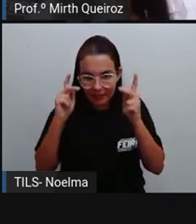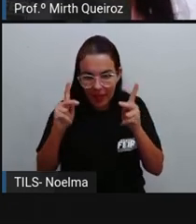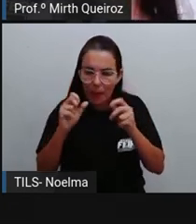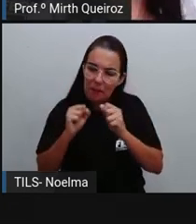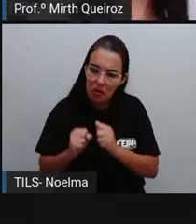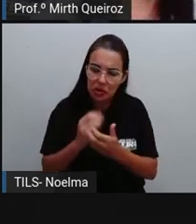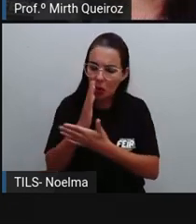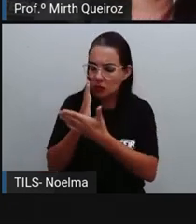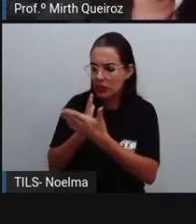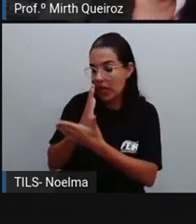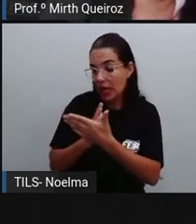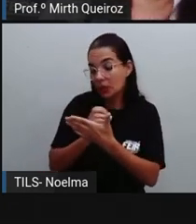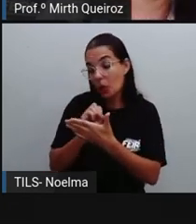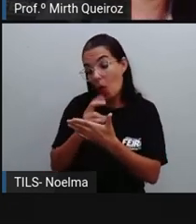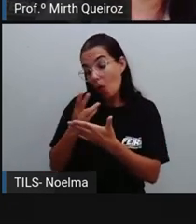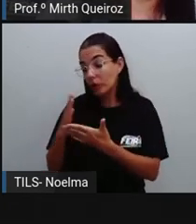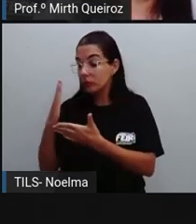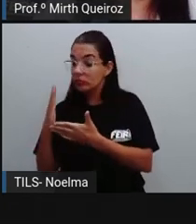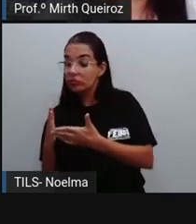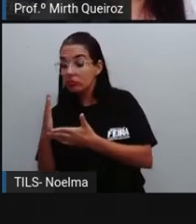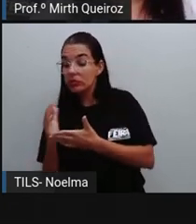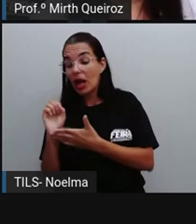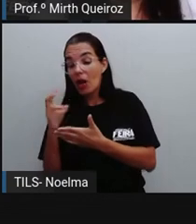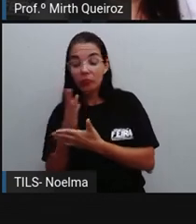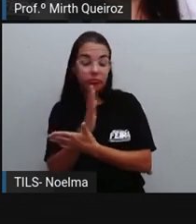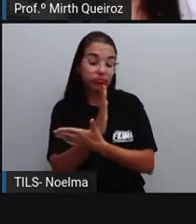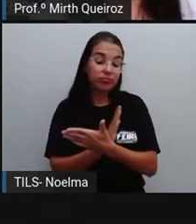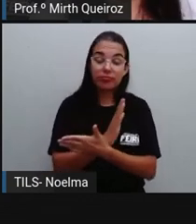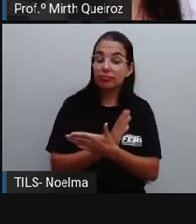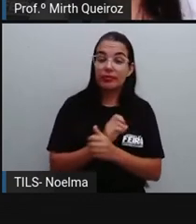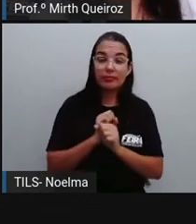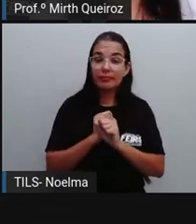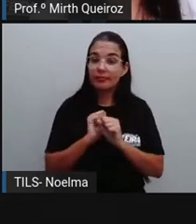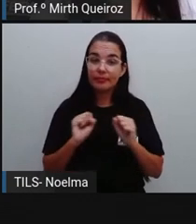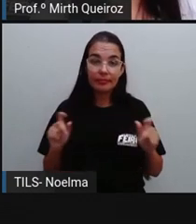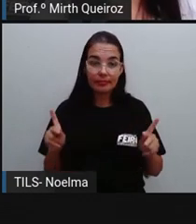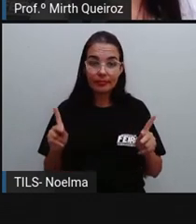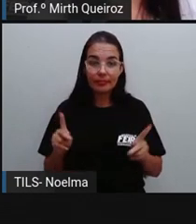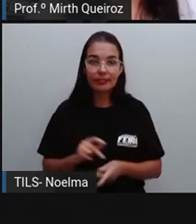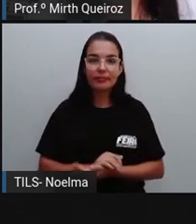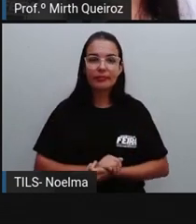direito ou esquerdo ou então pode vir centralizado